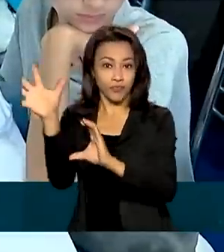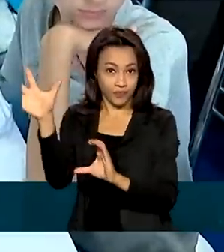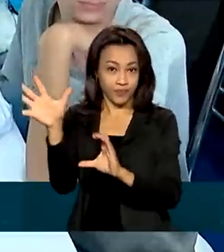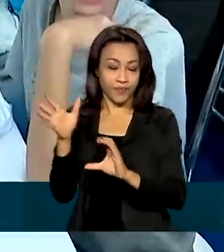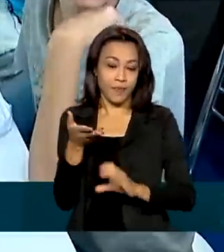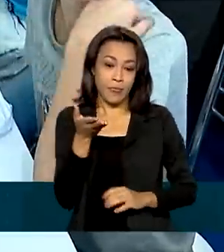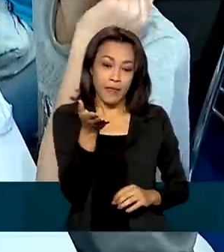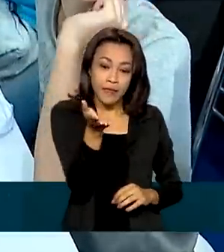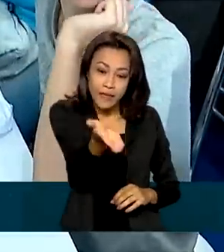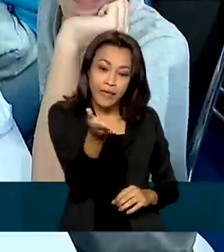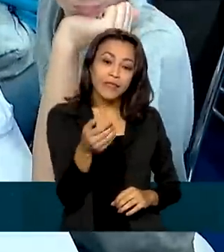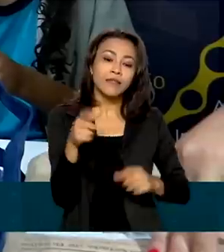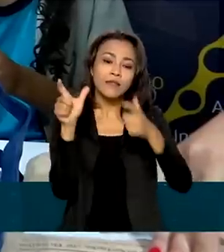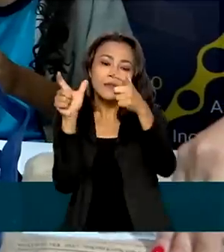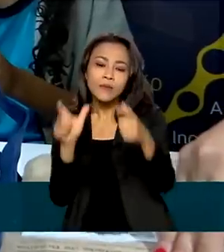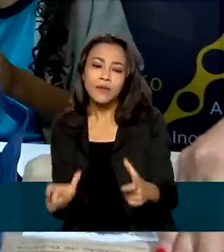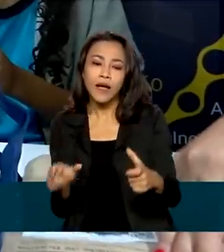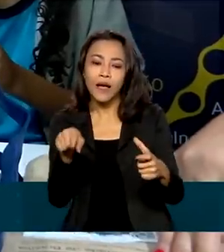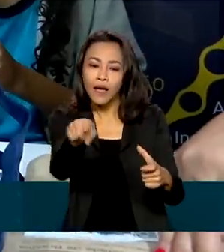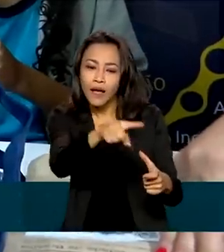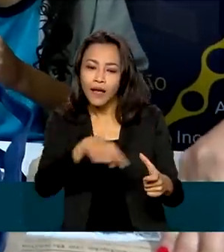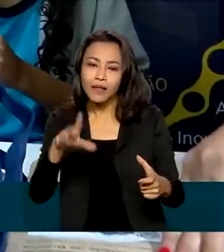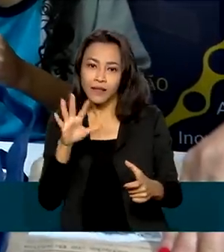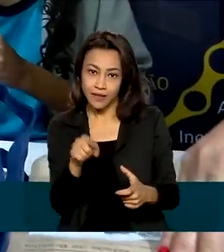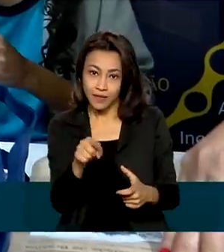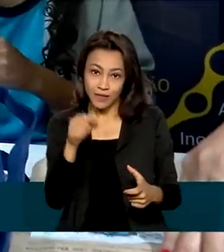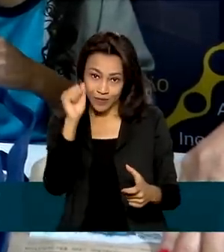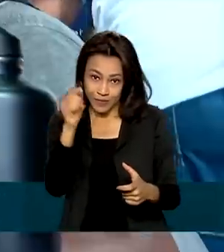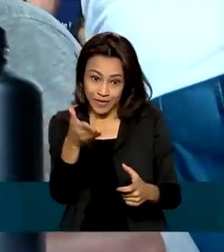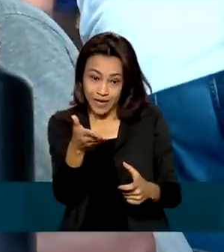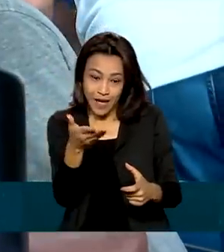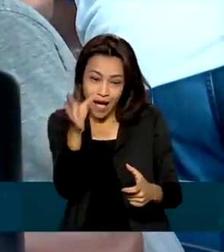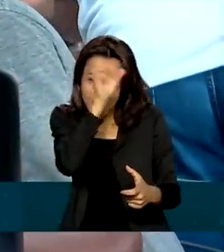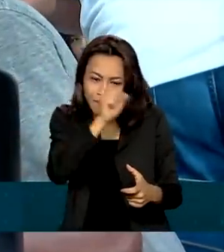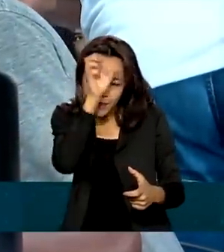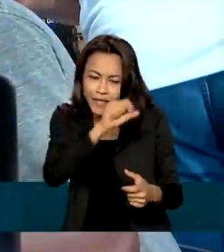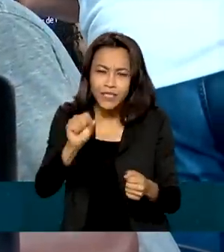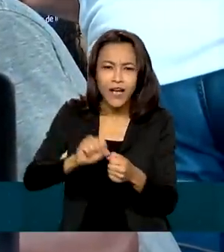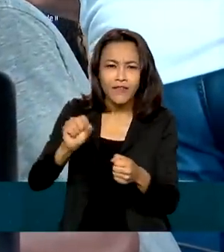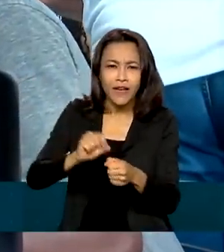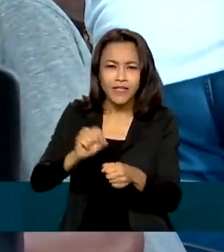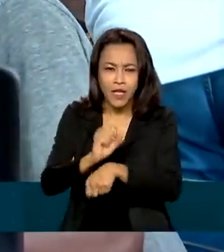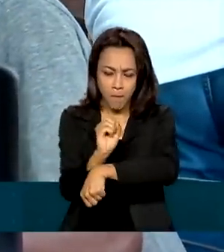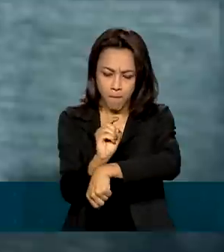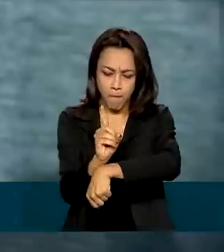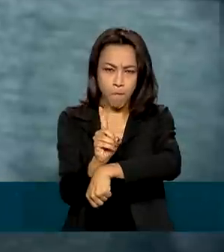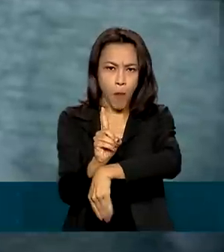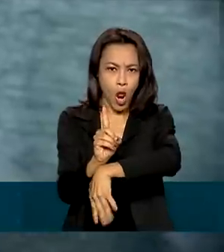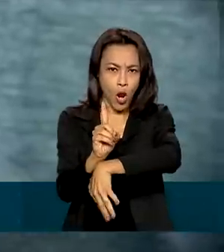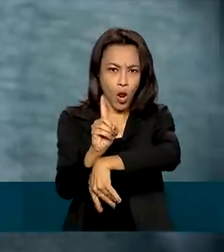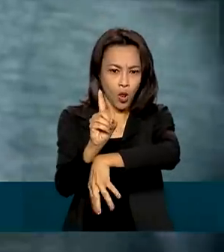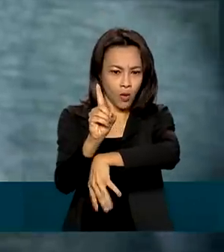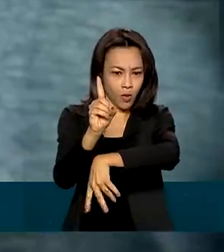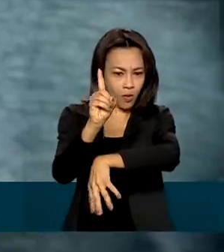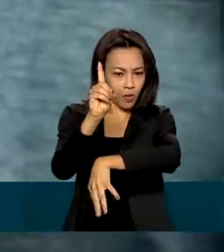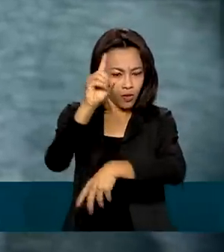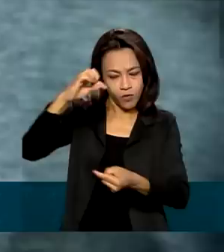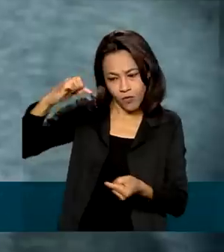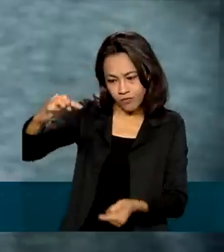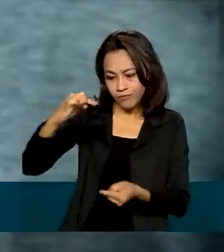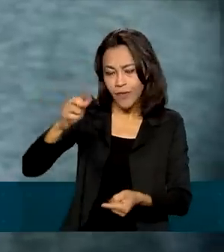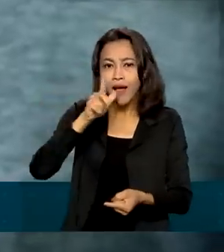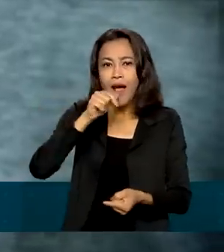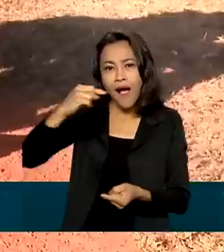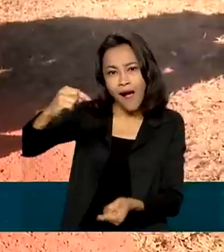No estande da Agência Espacial Brasileira, as crianças aprendem a fazer foguetes de garrafa PET impulsionados por água e